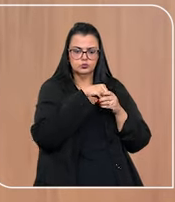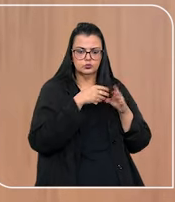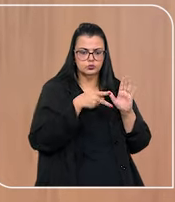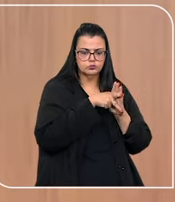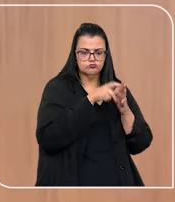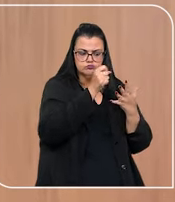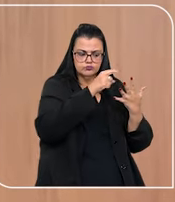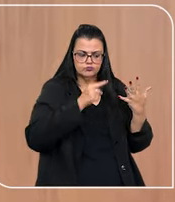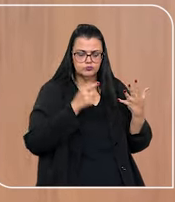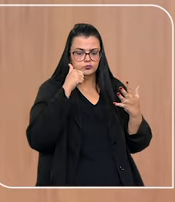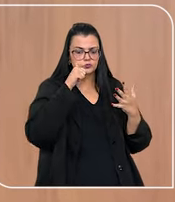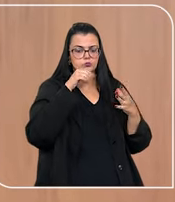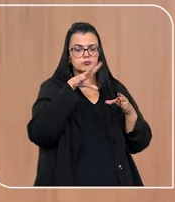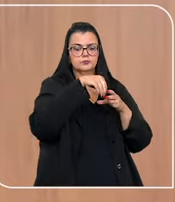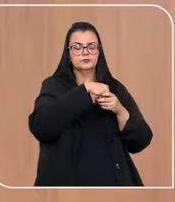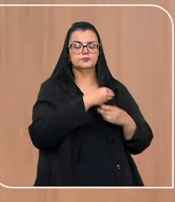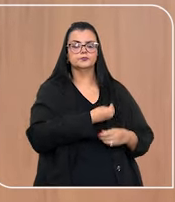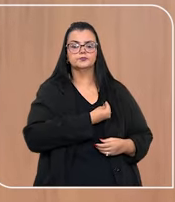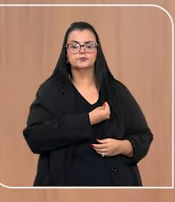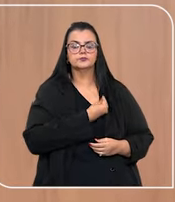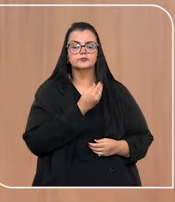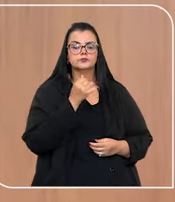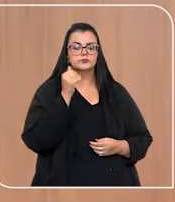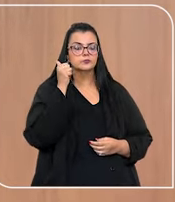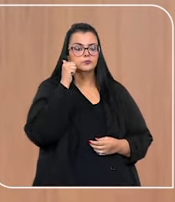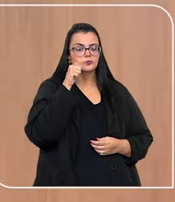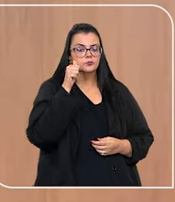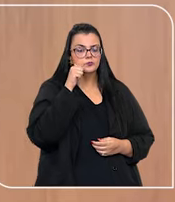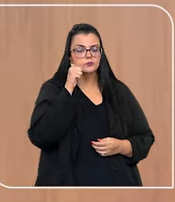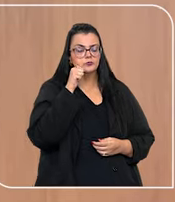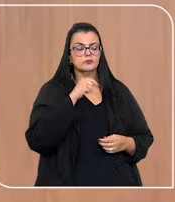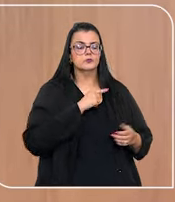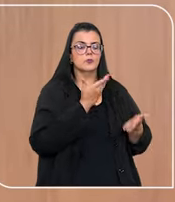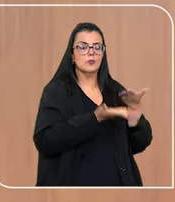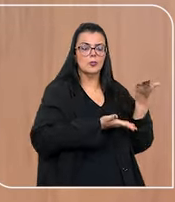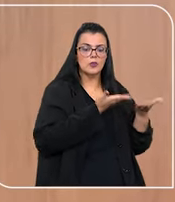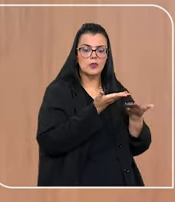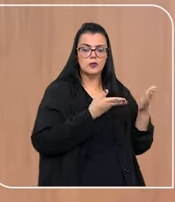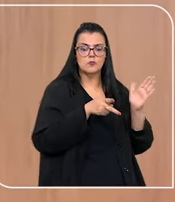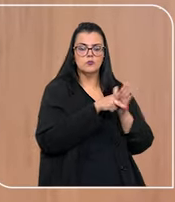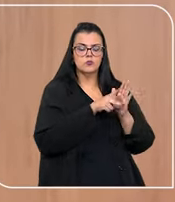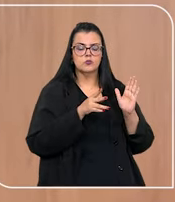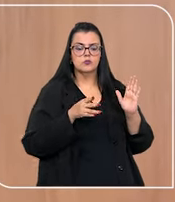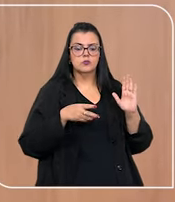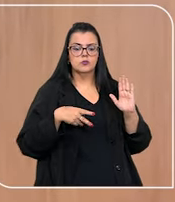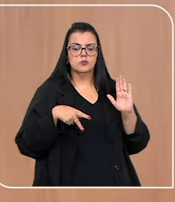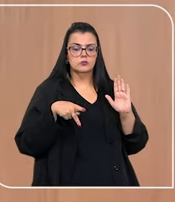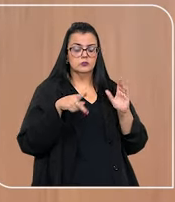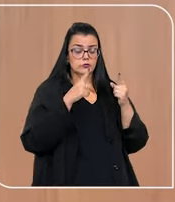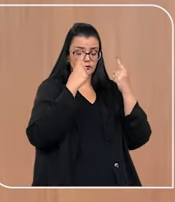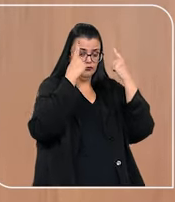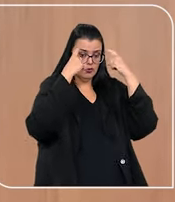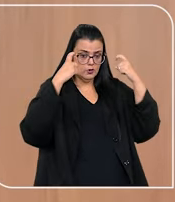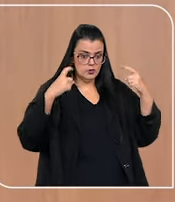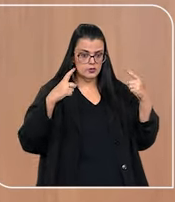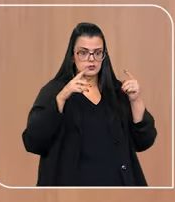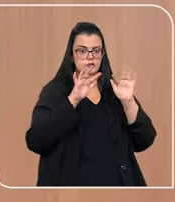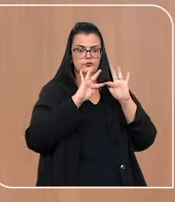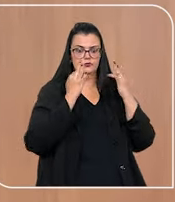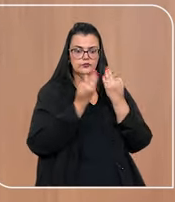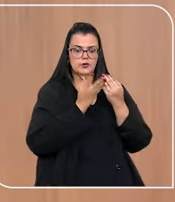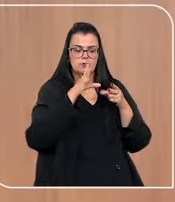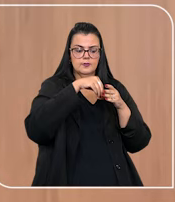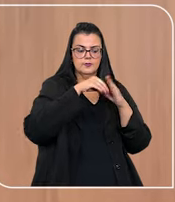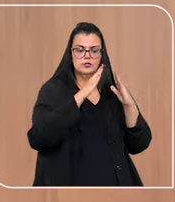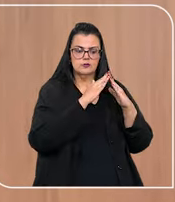estão na vida dessa mulher. Então nós temos, por exemplo, medidas para amparar o patrimônio da vítima de violência doméstica,